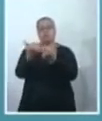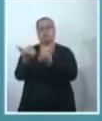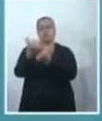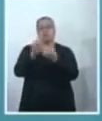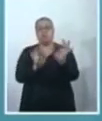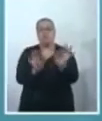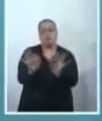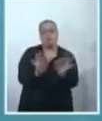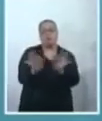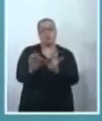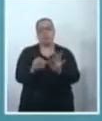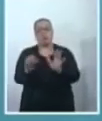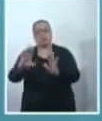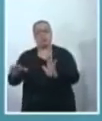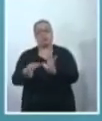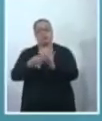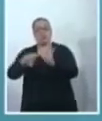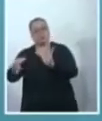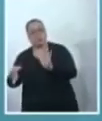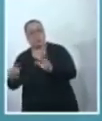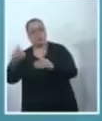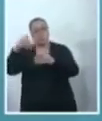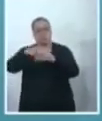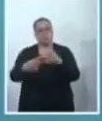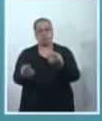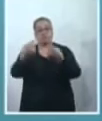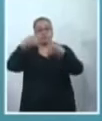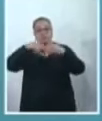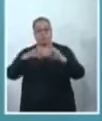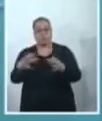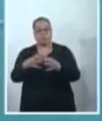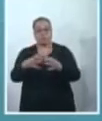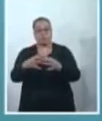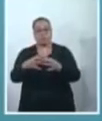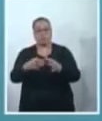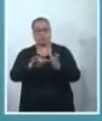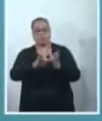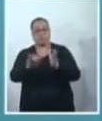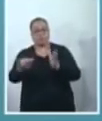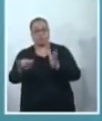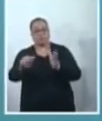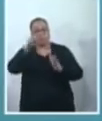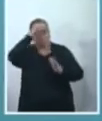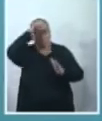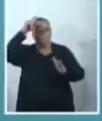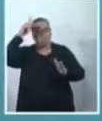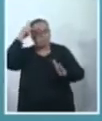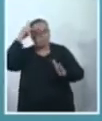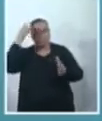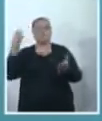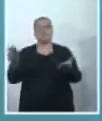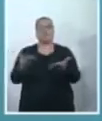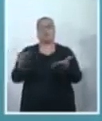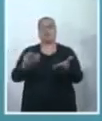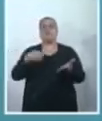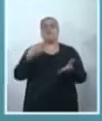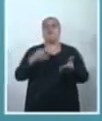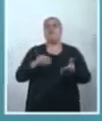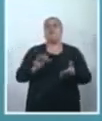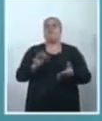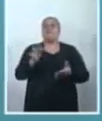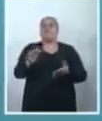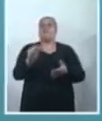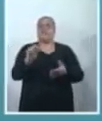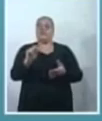adequando, pegando o parecer, voltando para a comissão. Fizemos um indicativo à prefeitura. E agora, a nossa etapa é, inclusive,